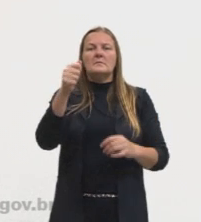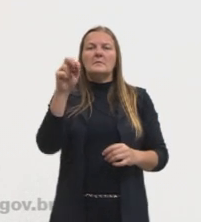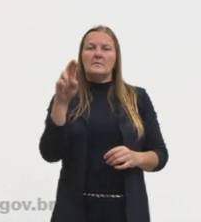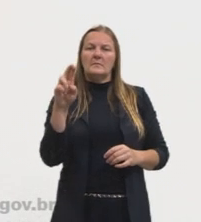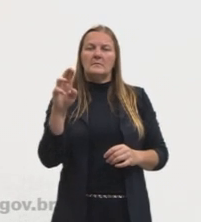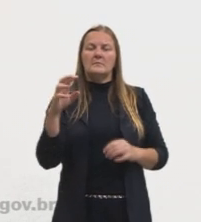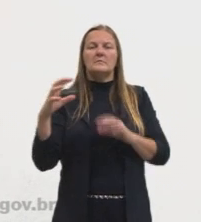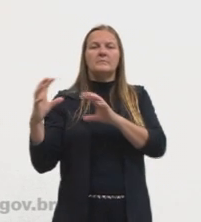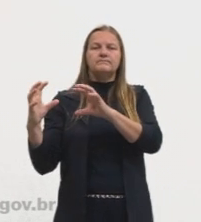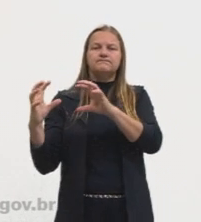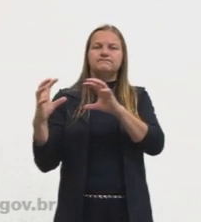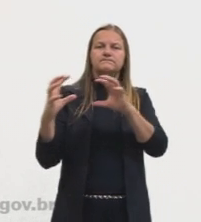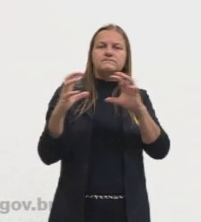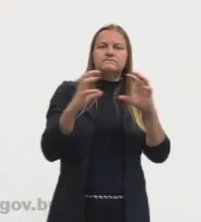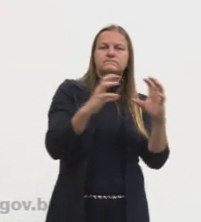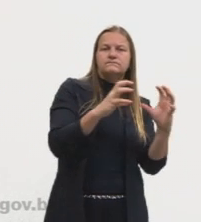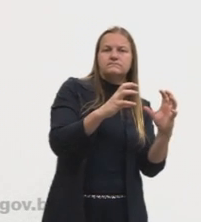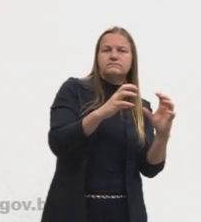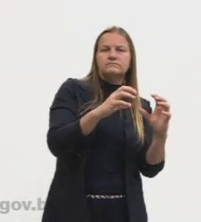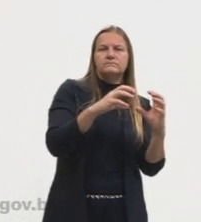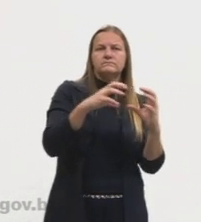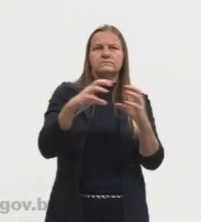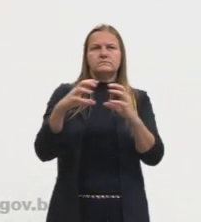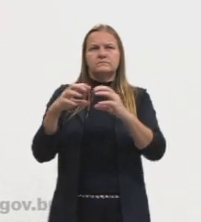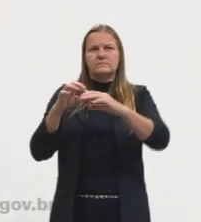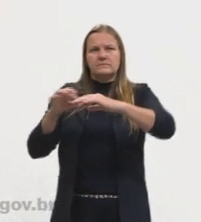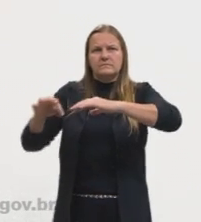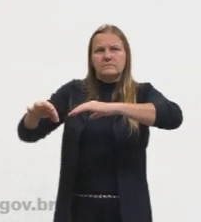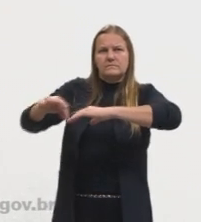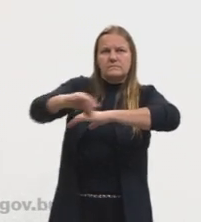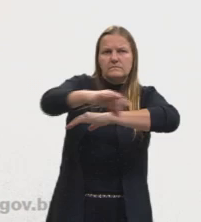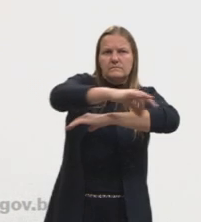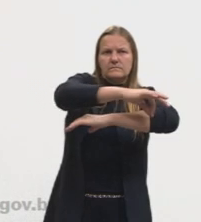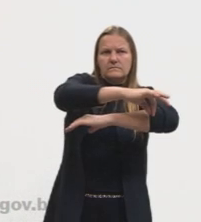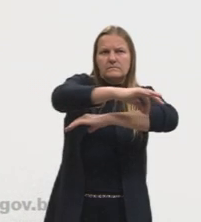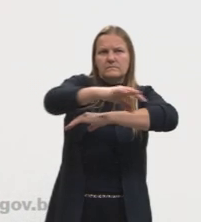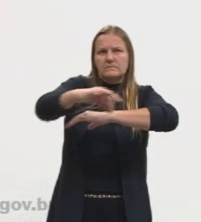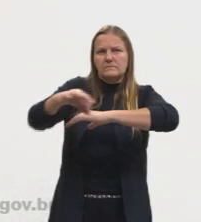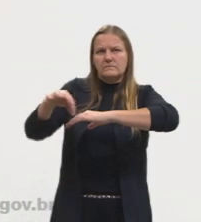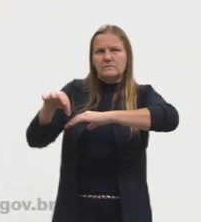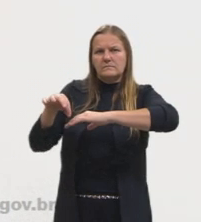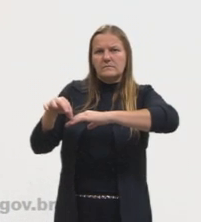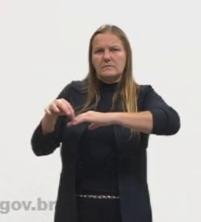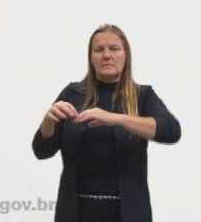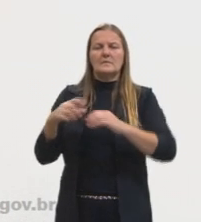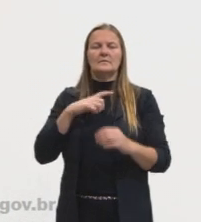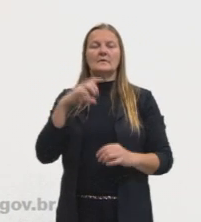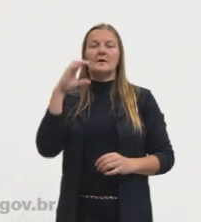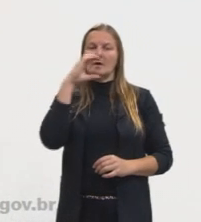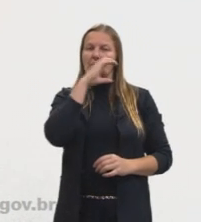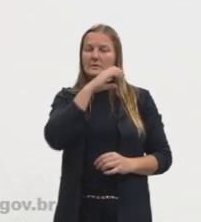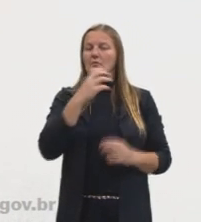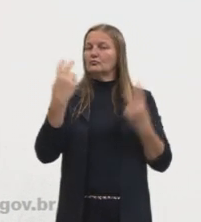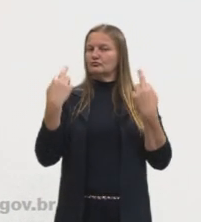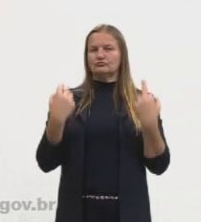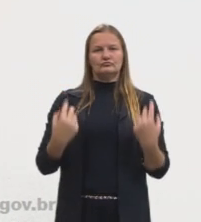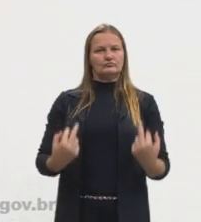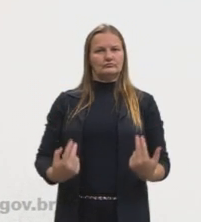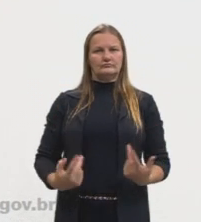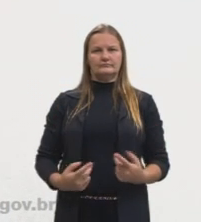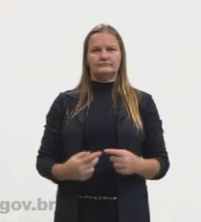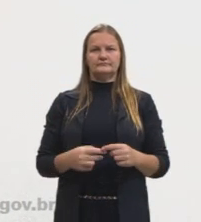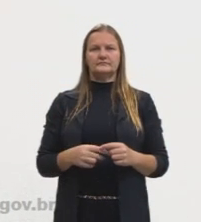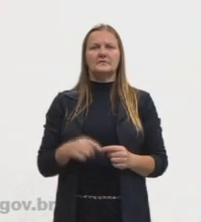sejam empurradas aí, leste-oeste, e aí, então, nós temos o aquecimento normal. E não se sabe por que